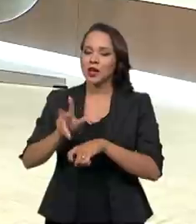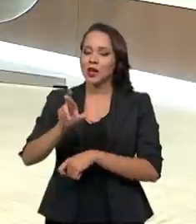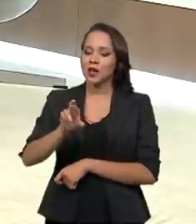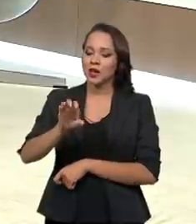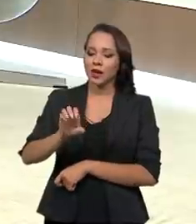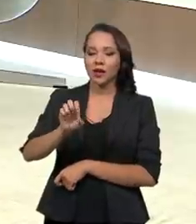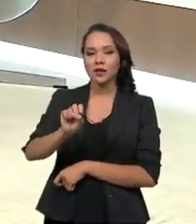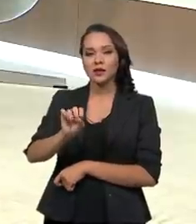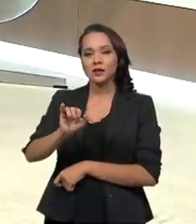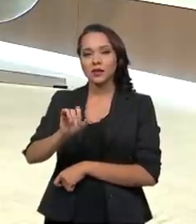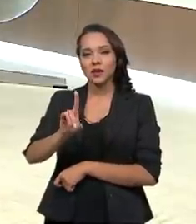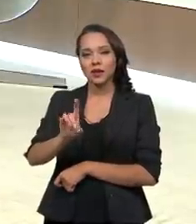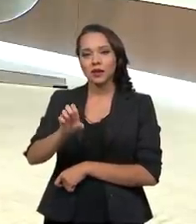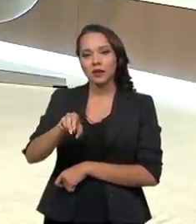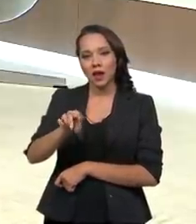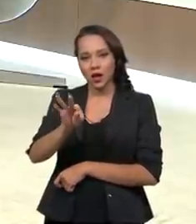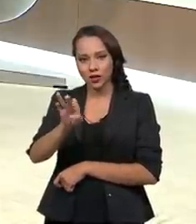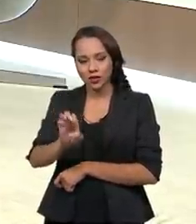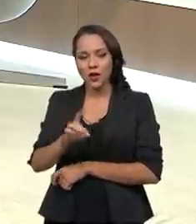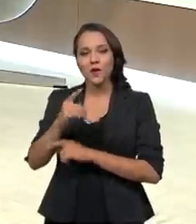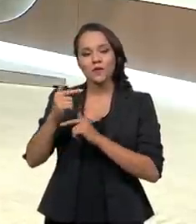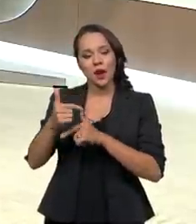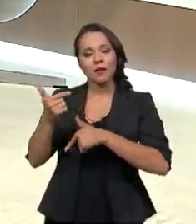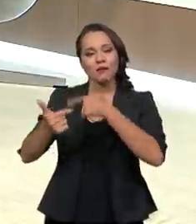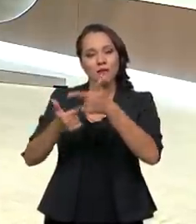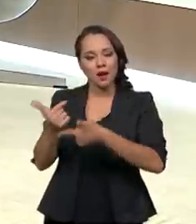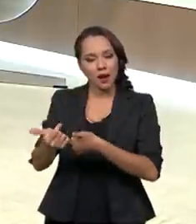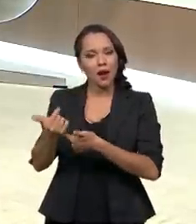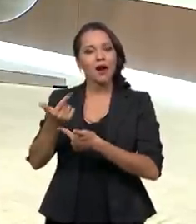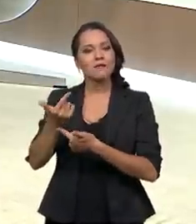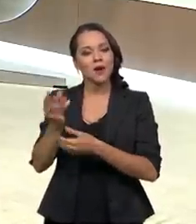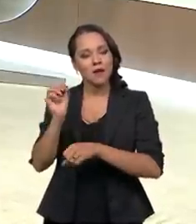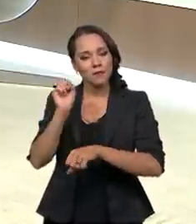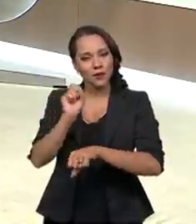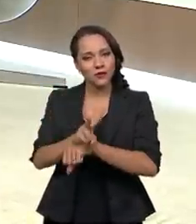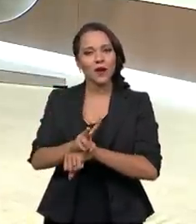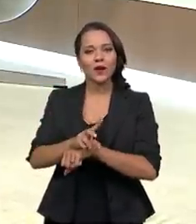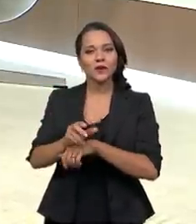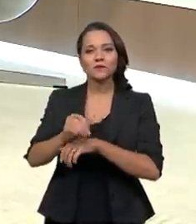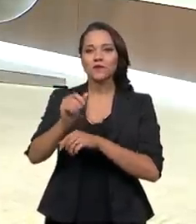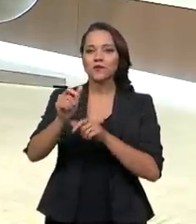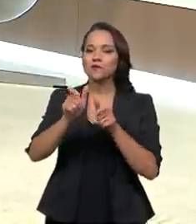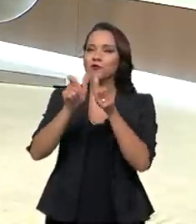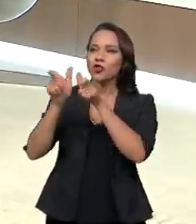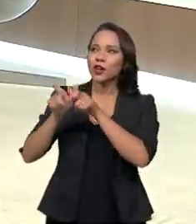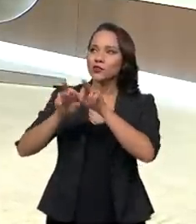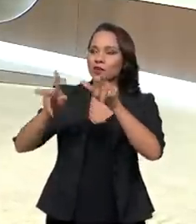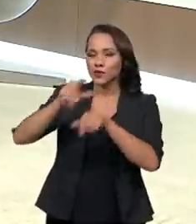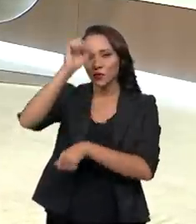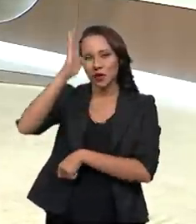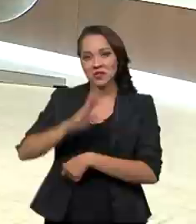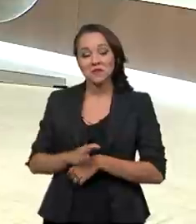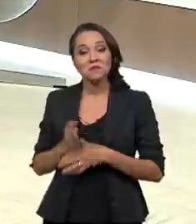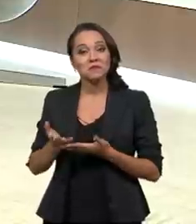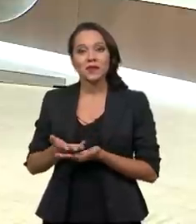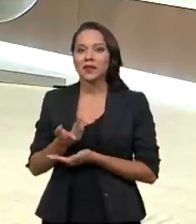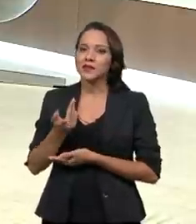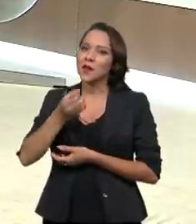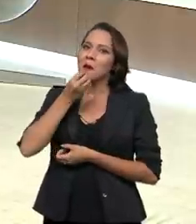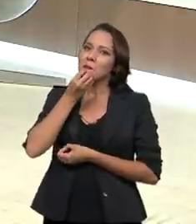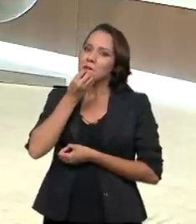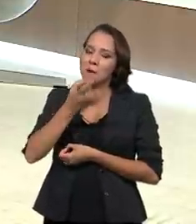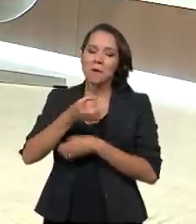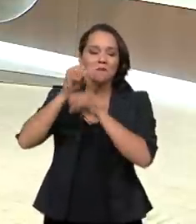selecionadas para cumprir a tarefa, então, de preencher as vagas pelo Brasil afora. Isso aí é uma bênção, me permita,